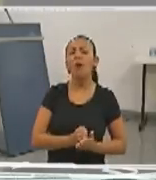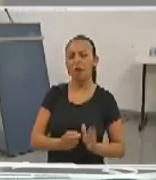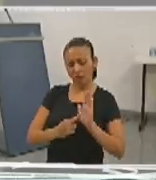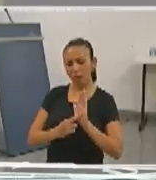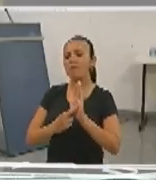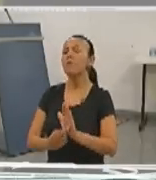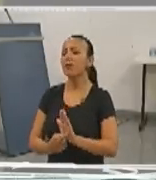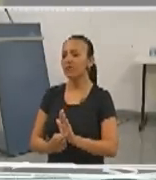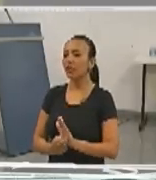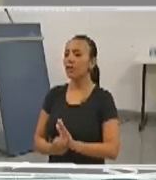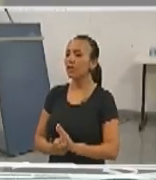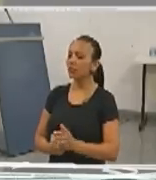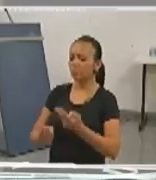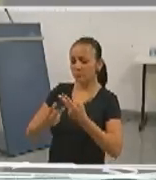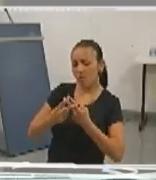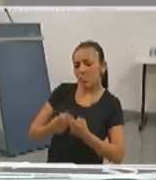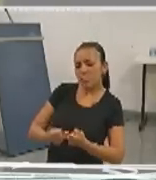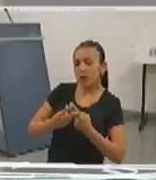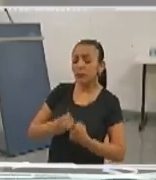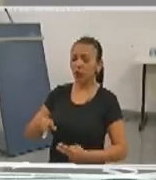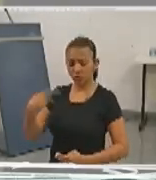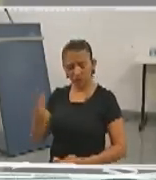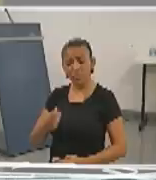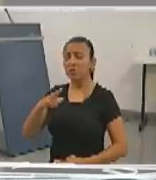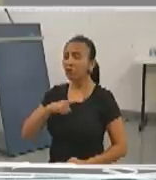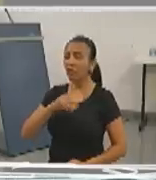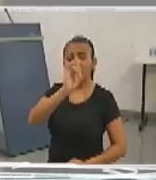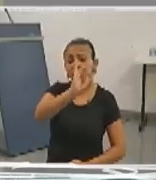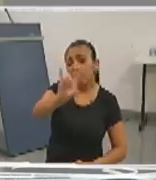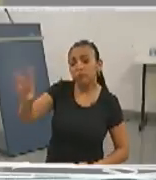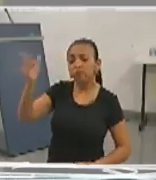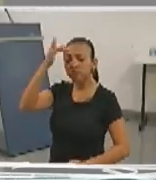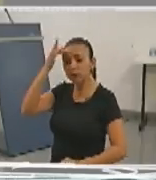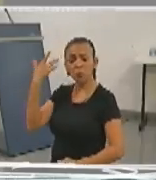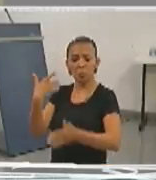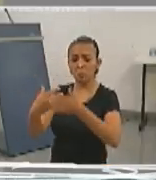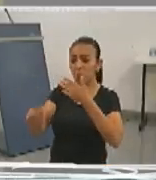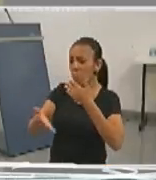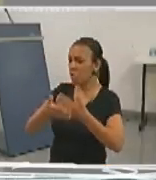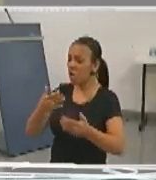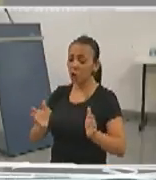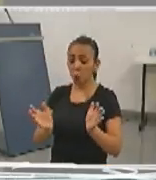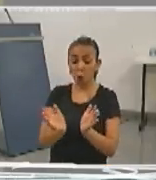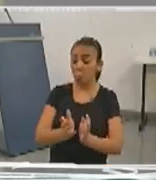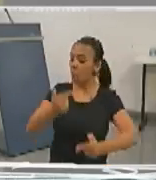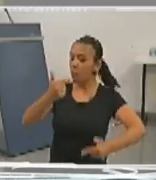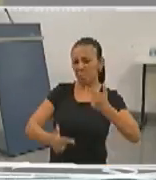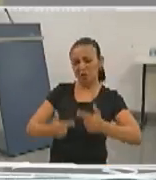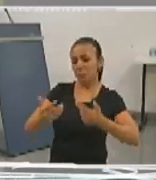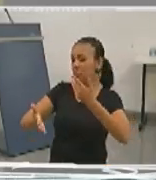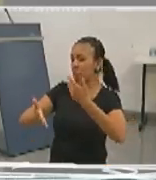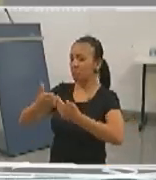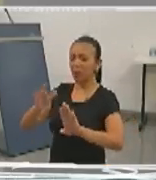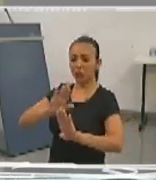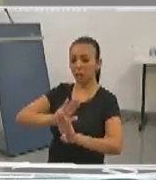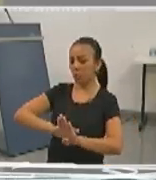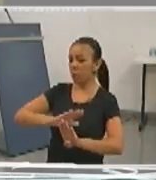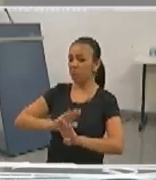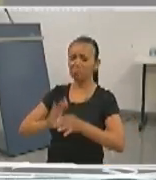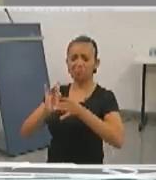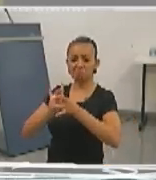bem essa tolerância que nós devemos ter um com o outro. Independente de partido político, independente de ideologias,